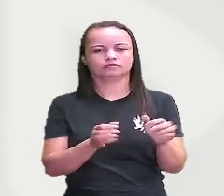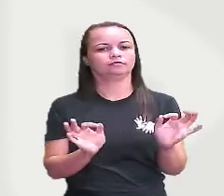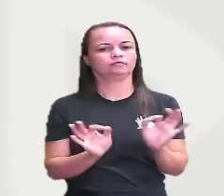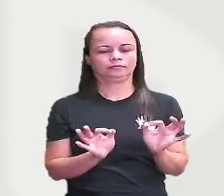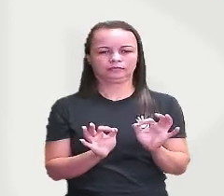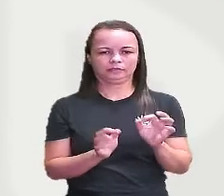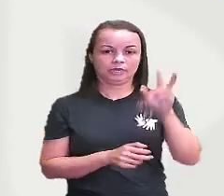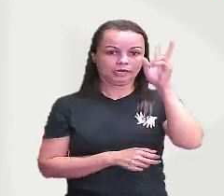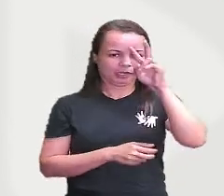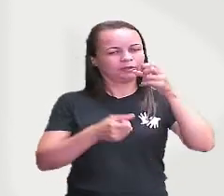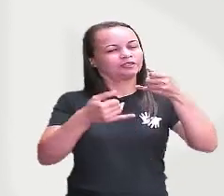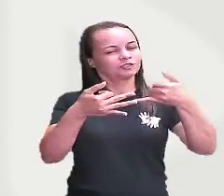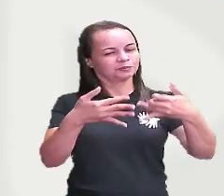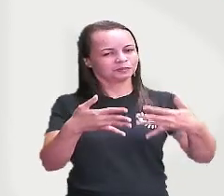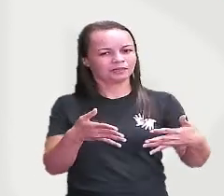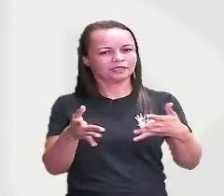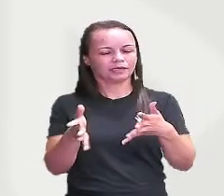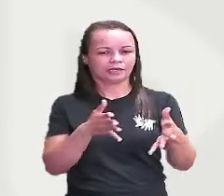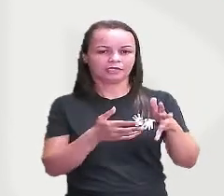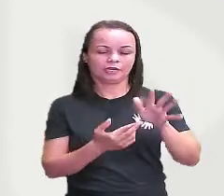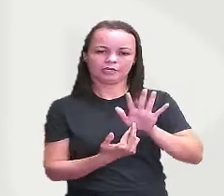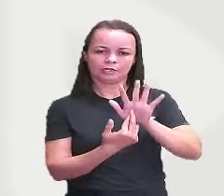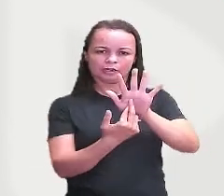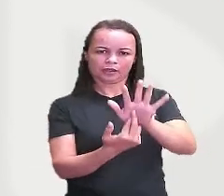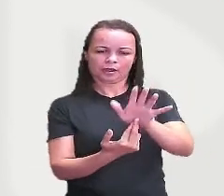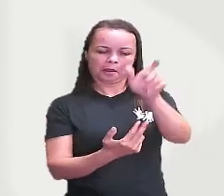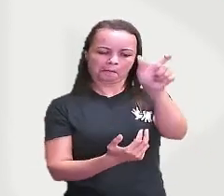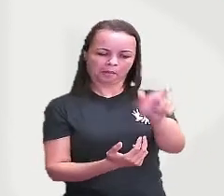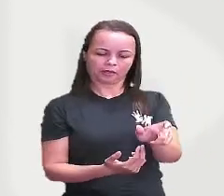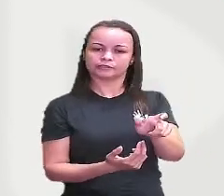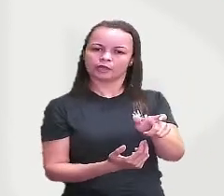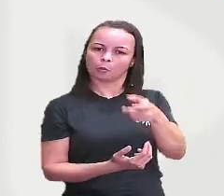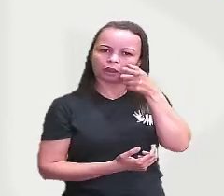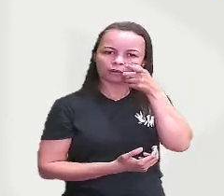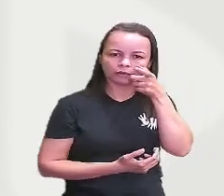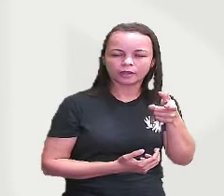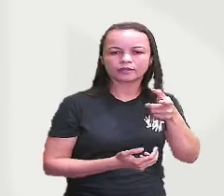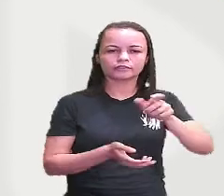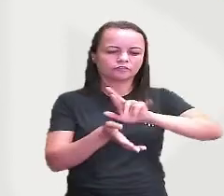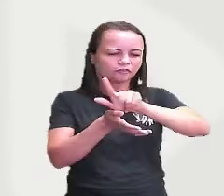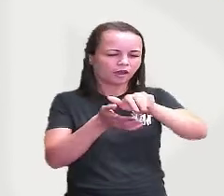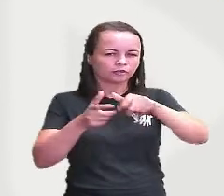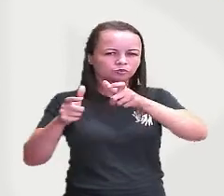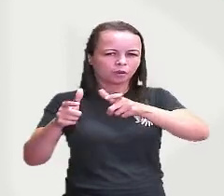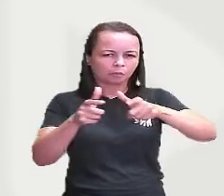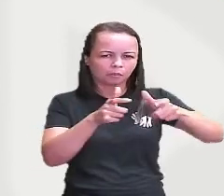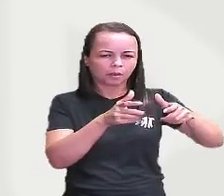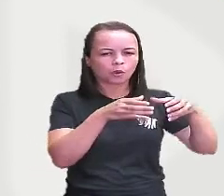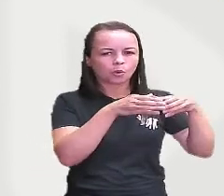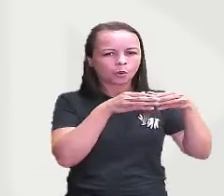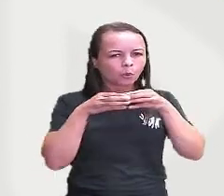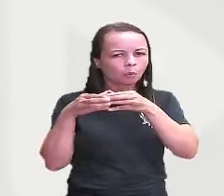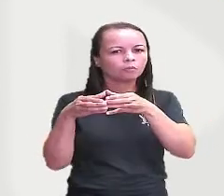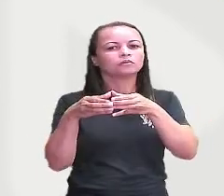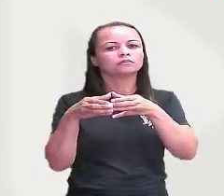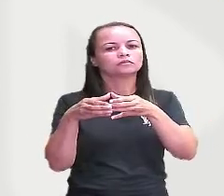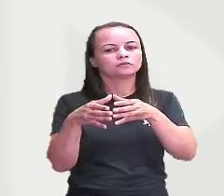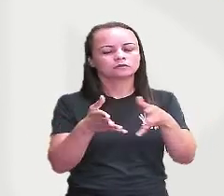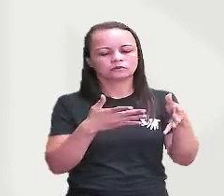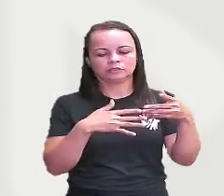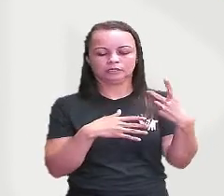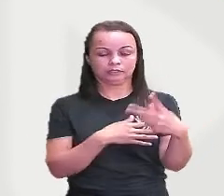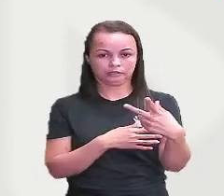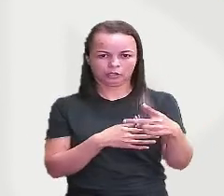acabei de falar que ele representava os interesses de várias classes então ele estava aí